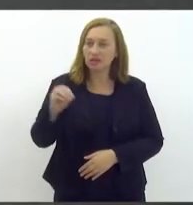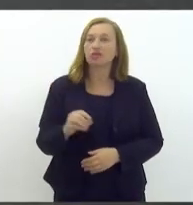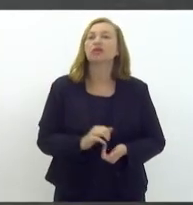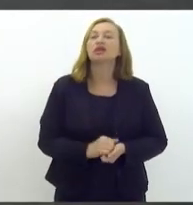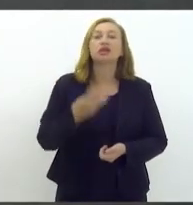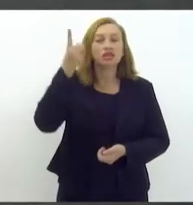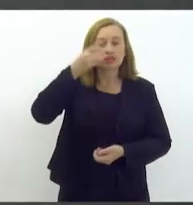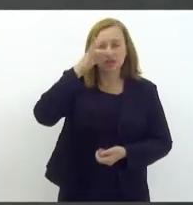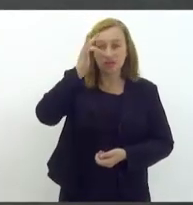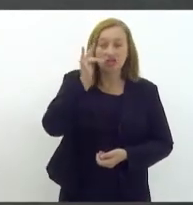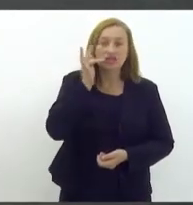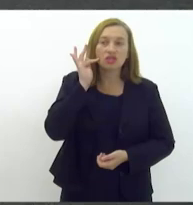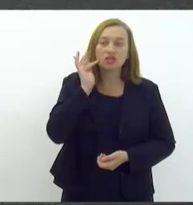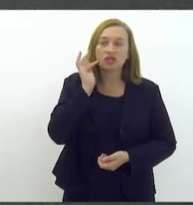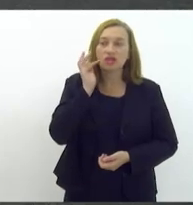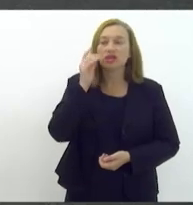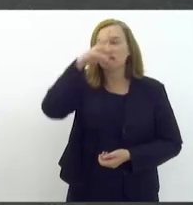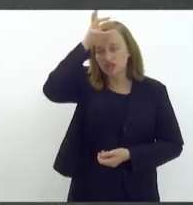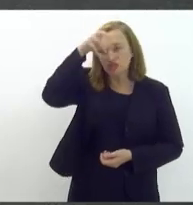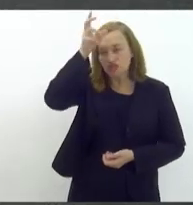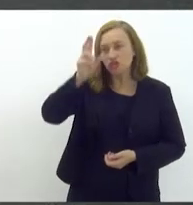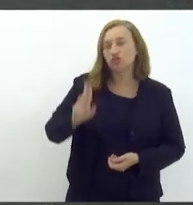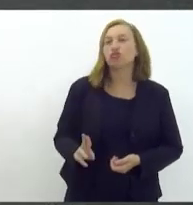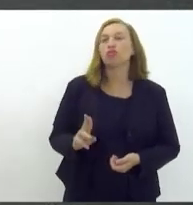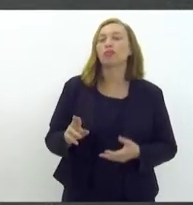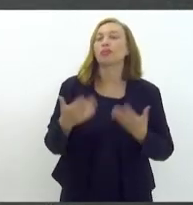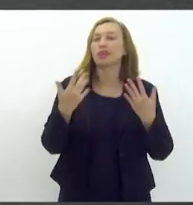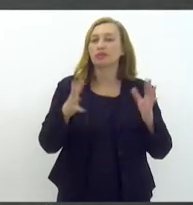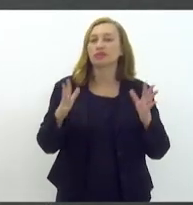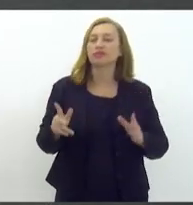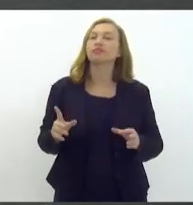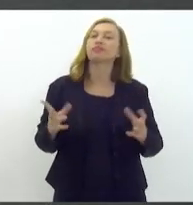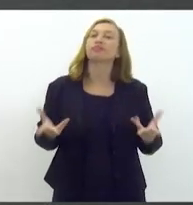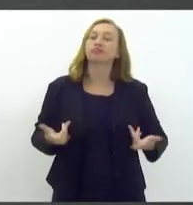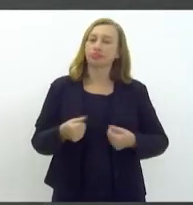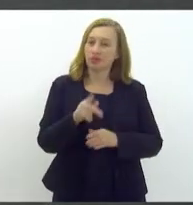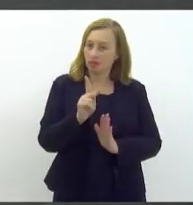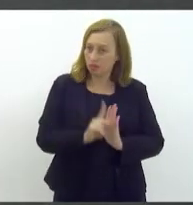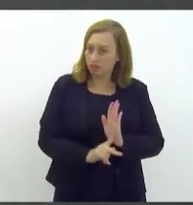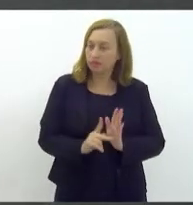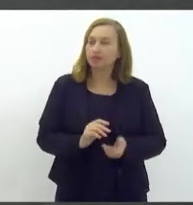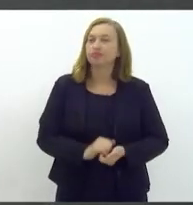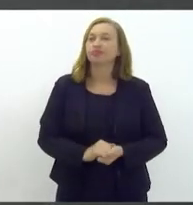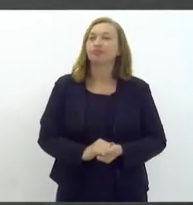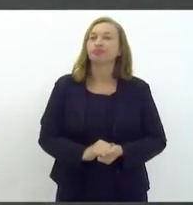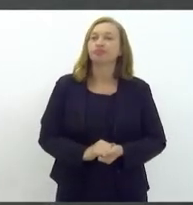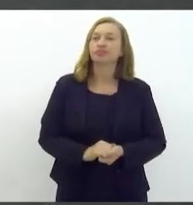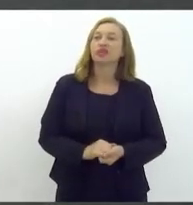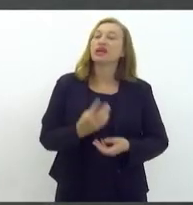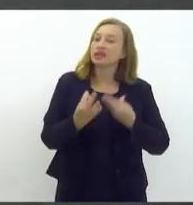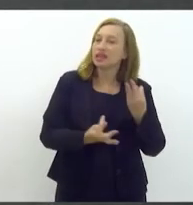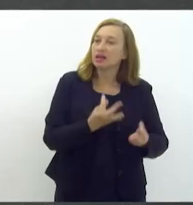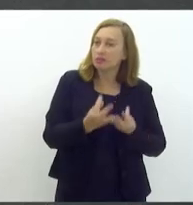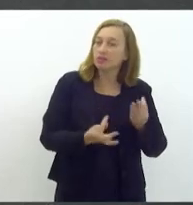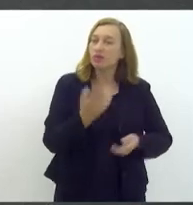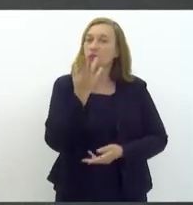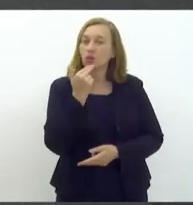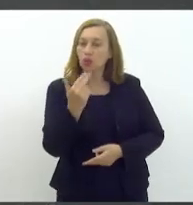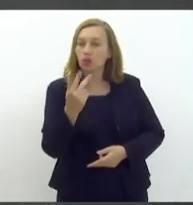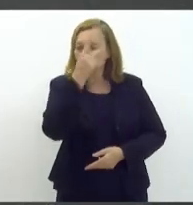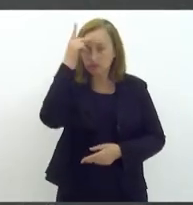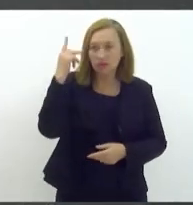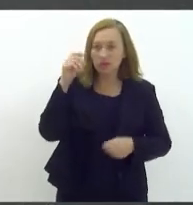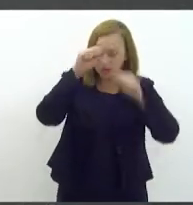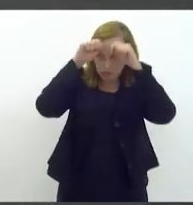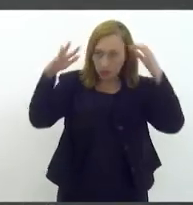Deputada Tia Ju, em primeiro lugar, eu quero parabenizá-la pelo importante projeto que busca garantir o programa de terapia nutricional para as pessoas com